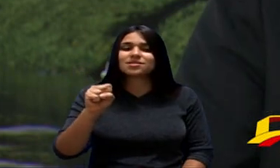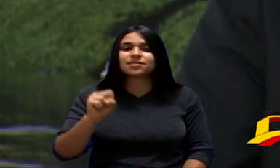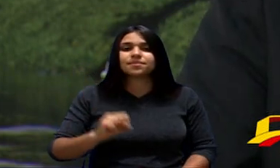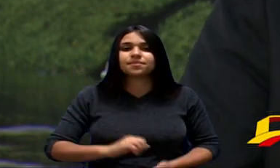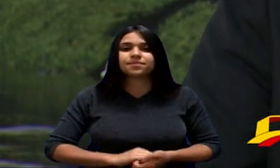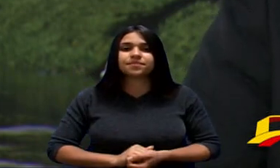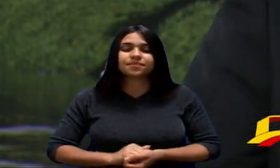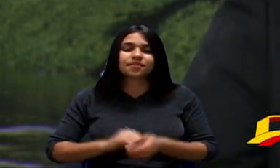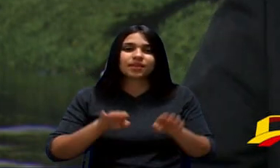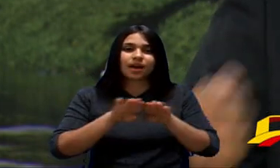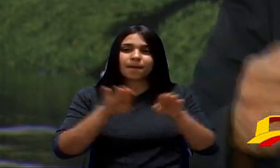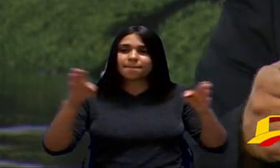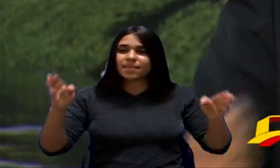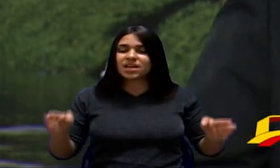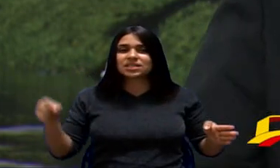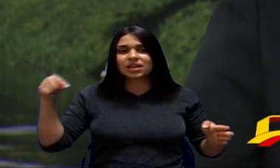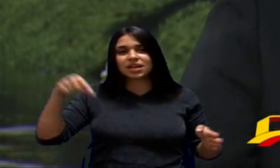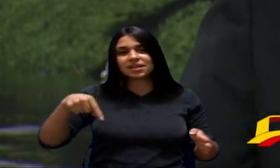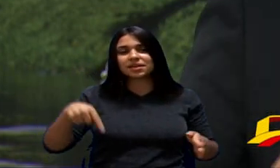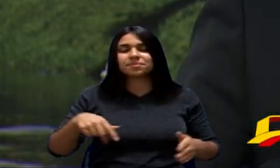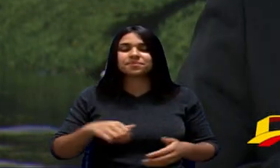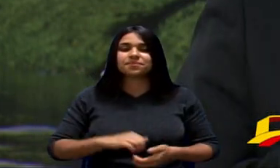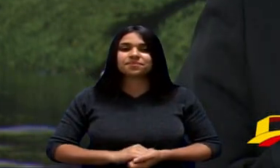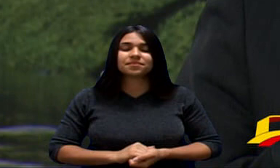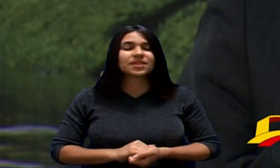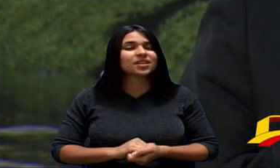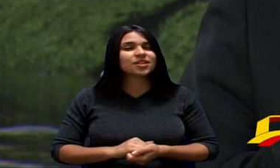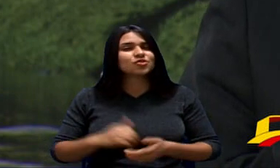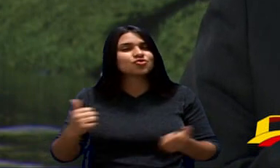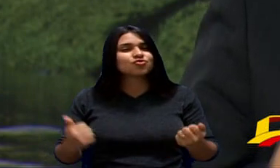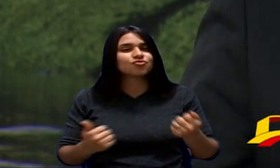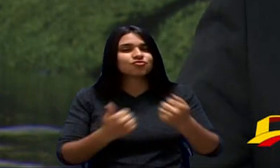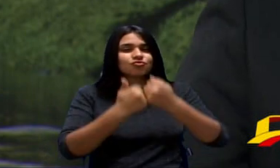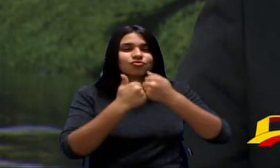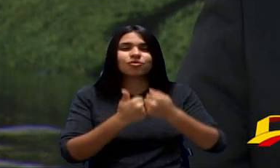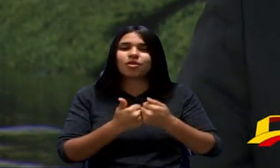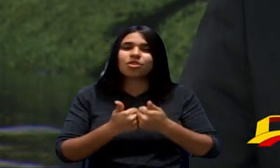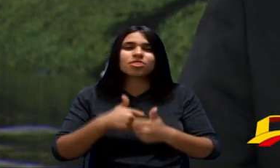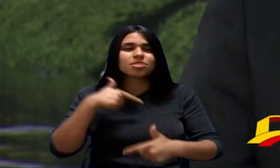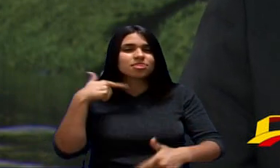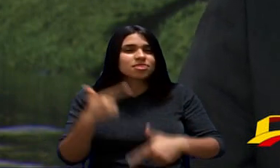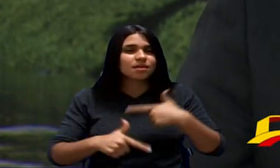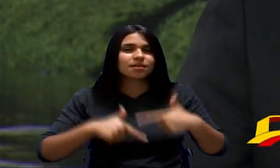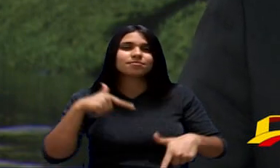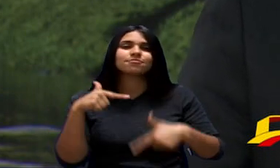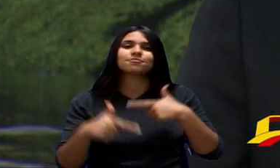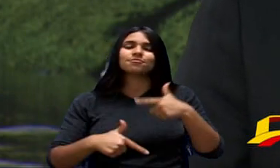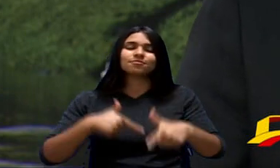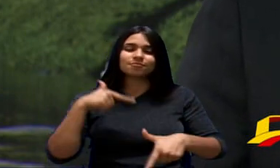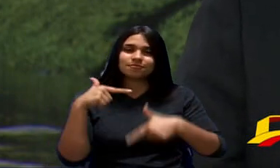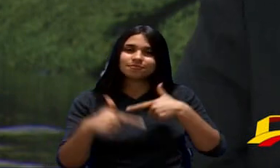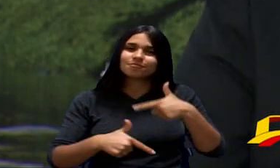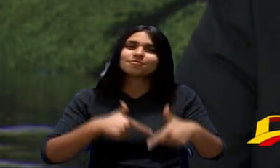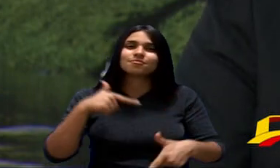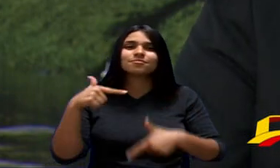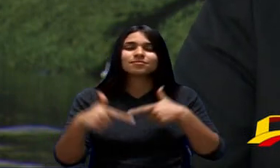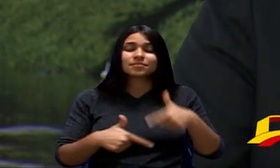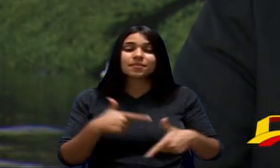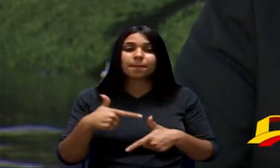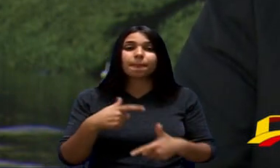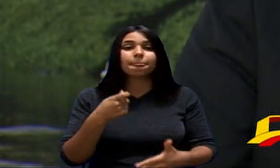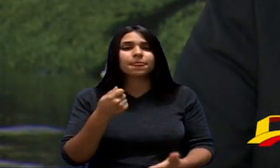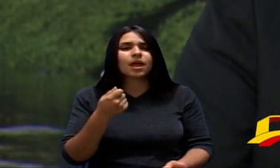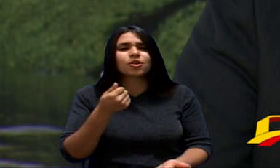Também Grandes Parceiros Trabalhadores Que Estão Dia A Dia Sol A Sol Fazendo Seu Trabalho Trazendo Seu Sustento